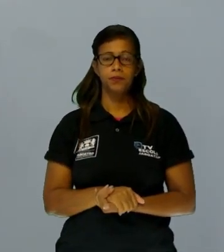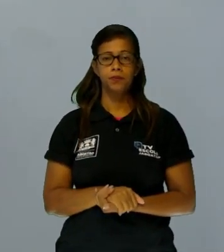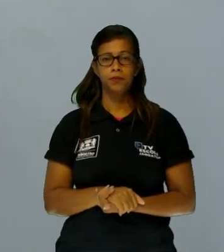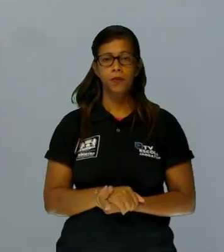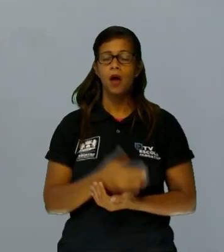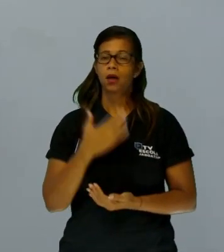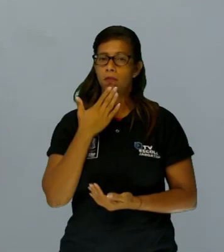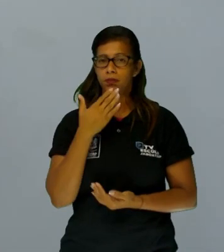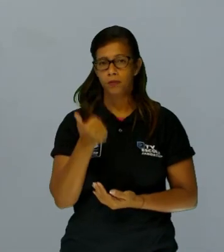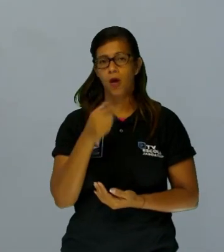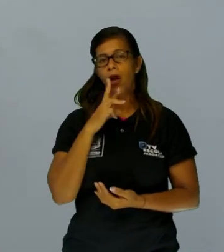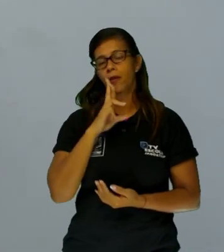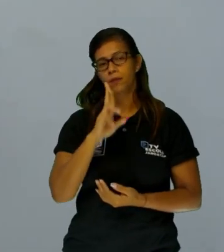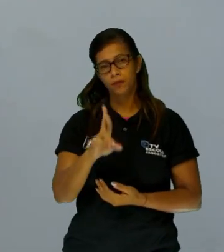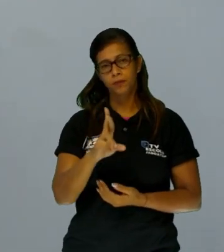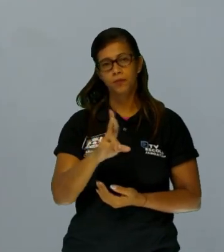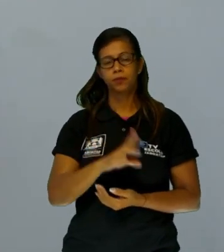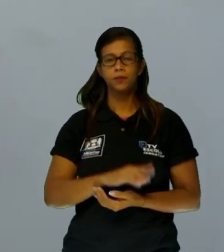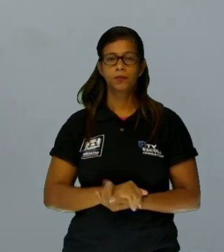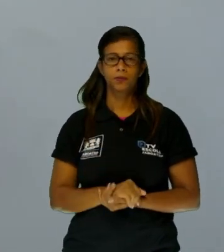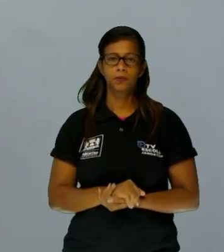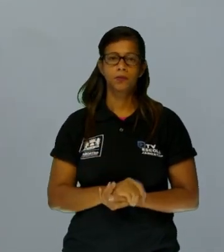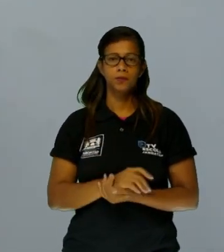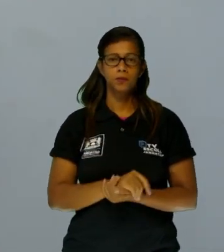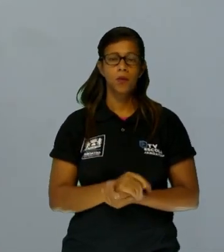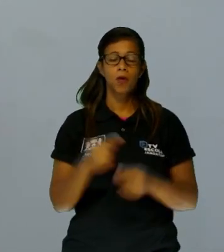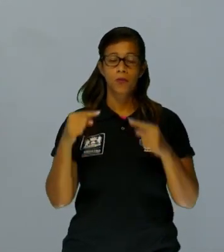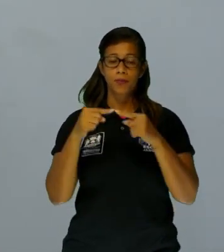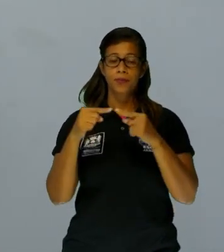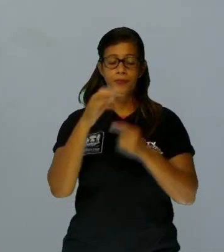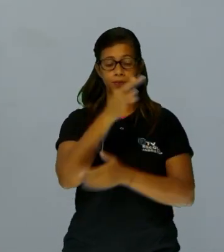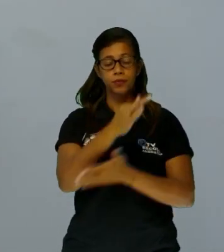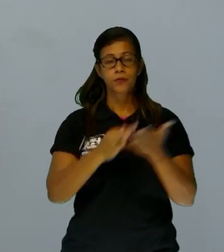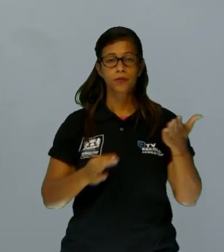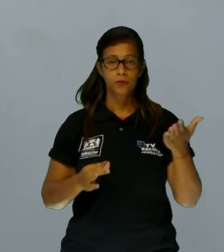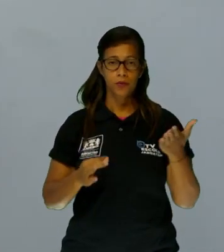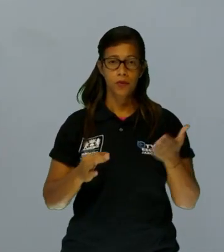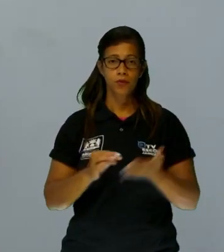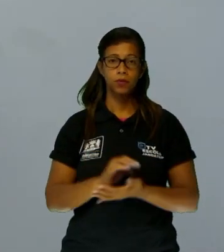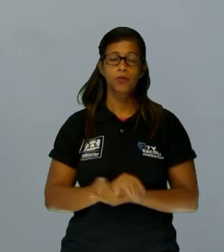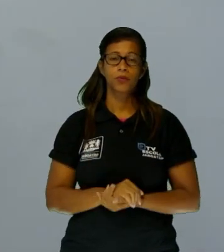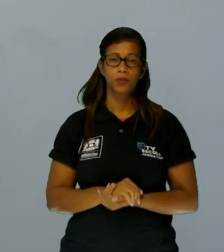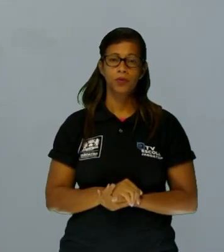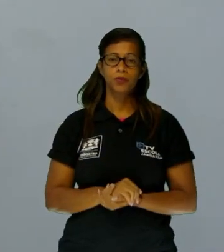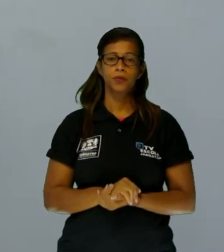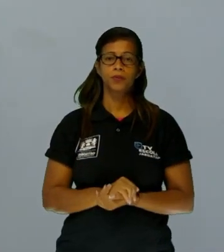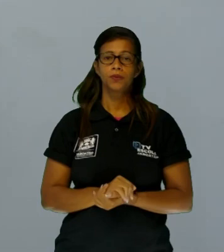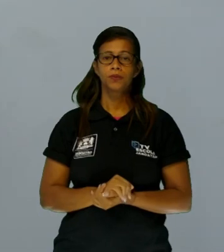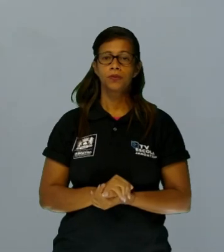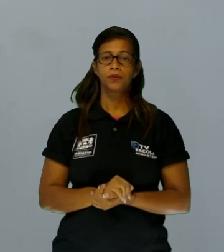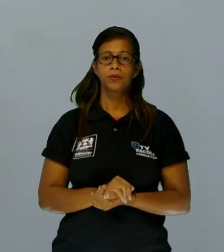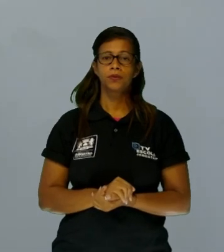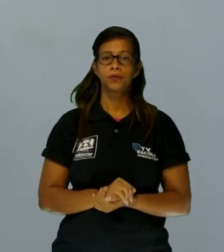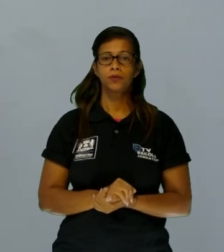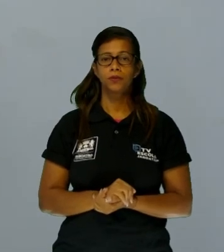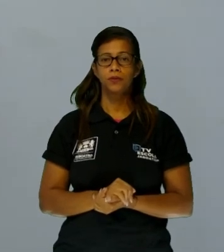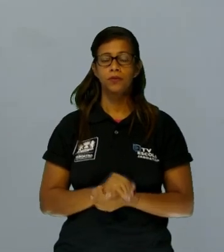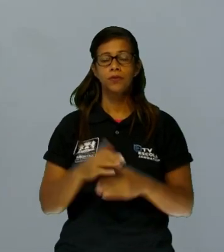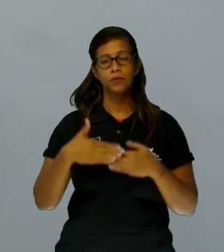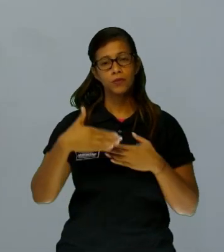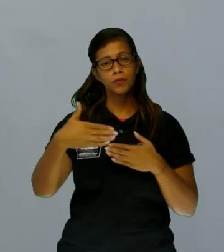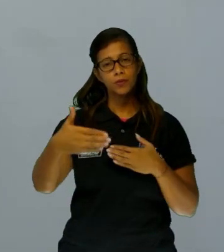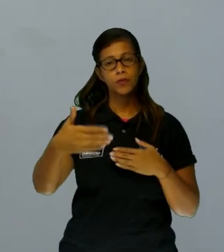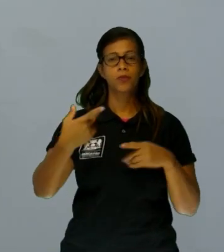configura aí uma nova edição do texto, sem haver prejuízo nenhum para a semântica, né? Bom, vamos seguindo aí